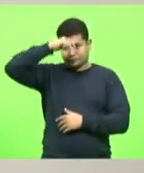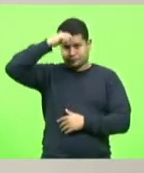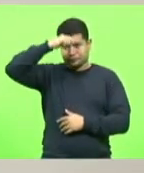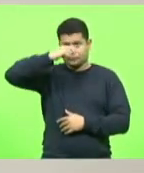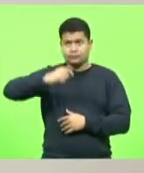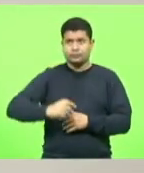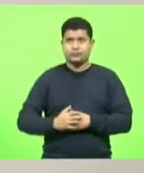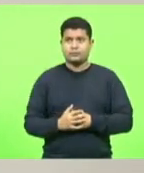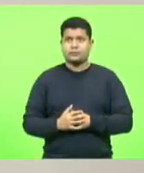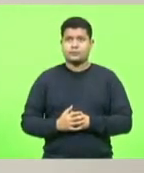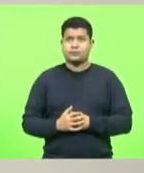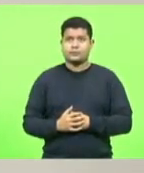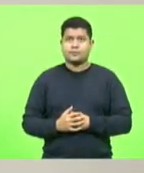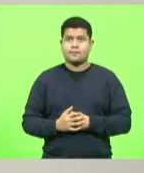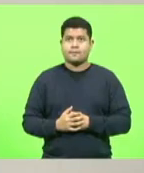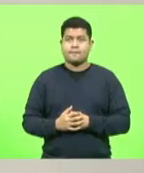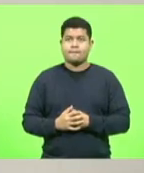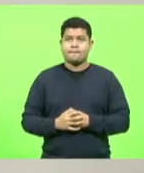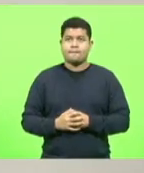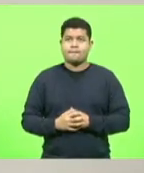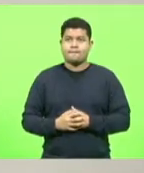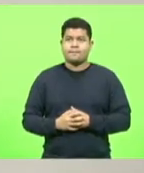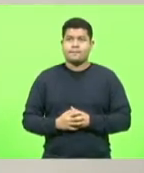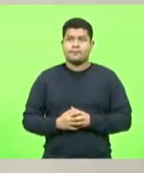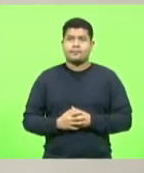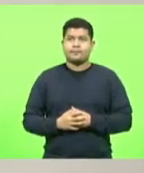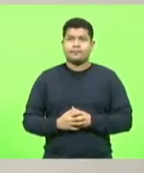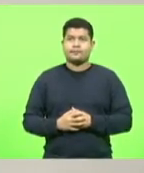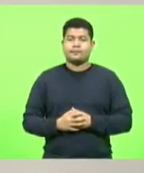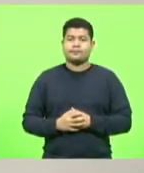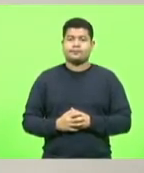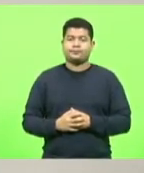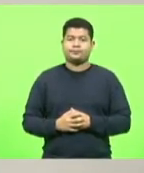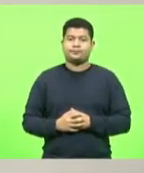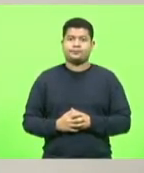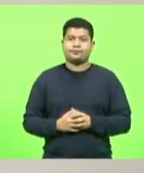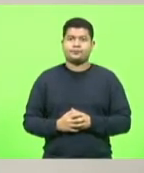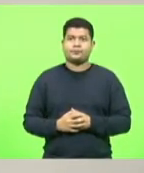Vossa Excelência terá 15 minutos, deputado.